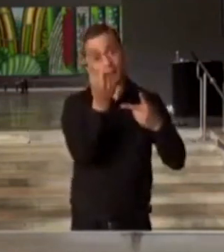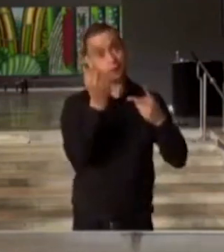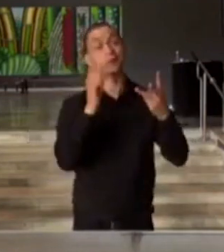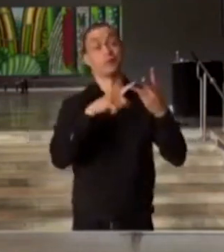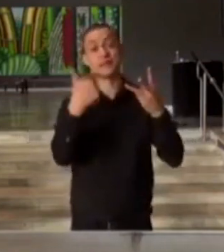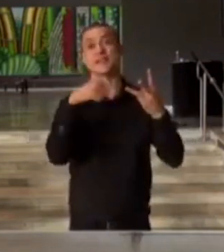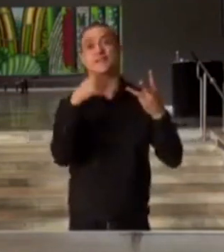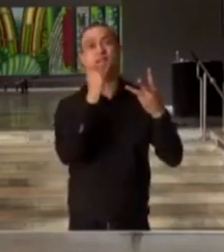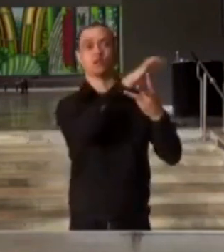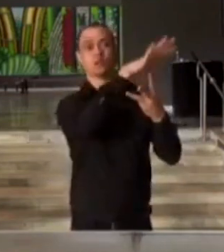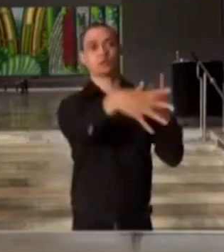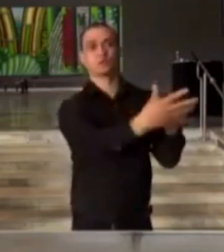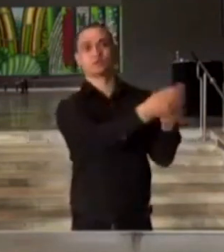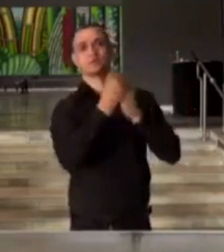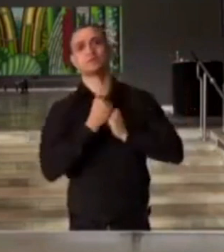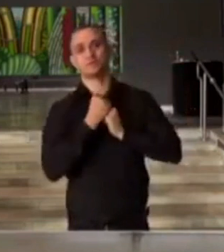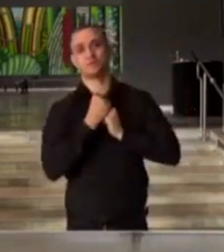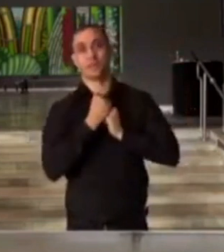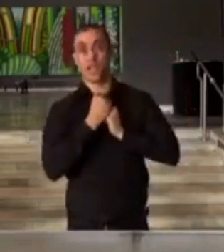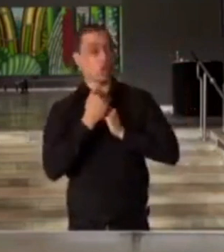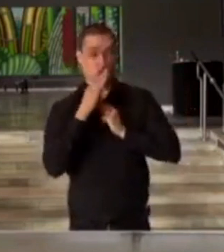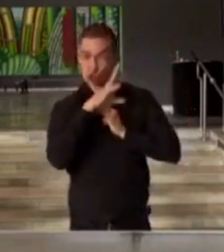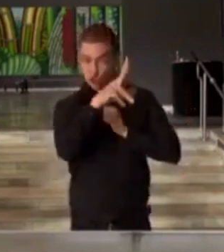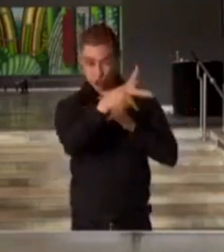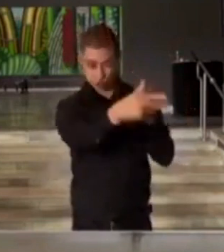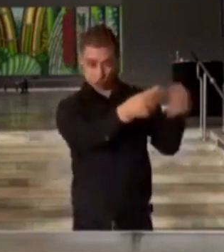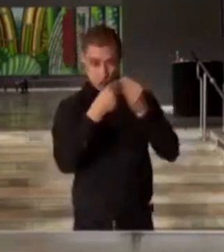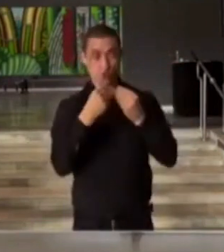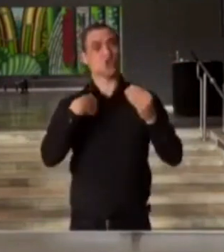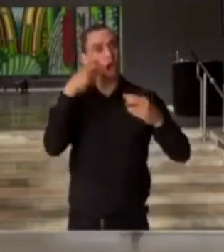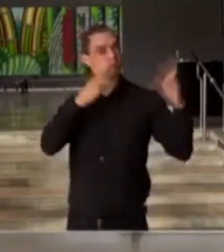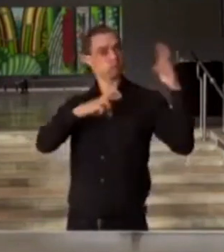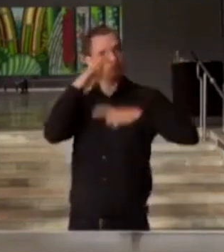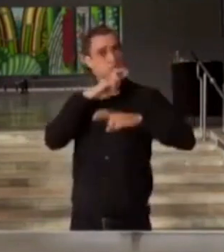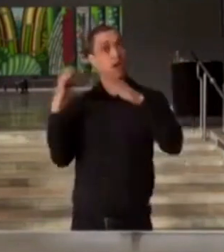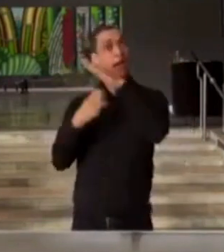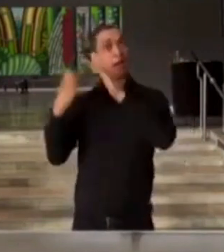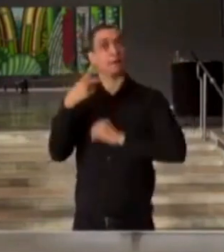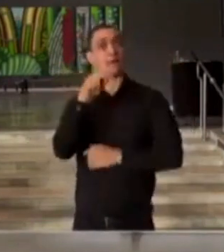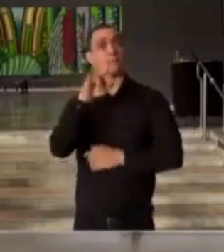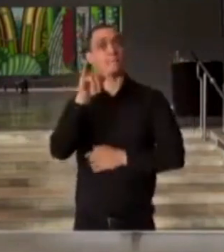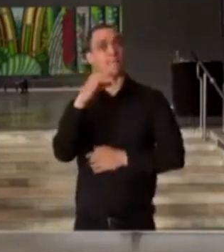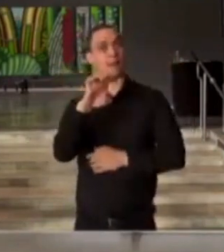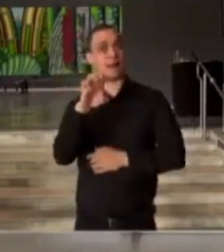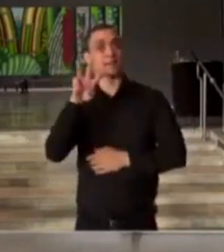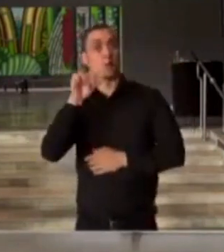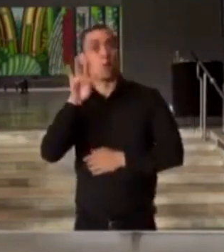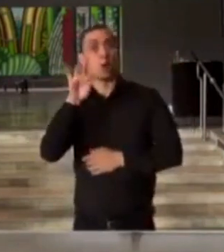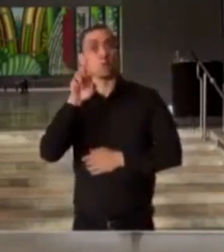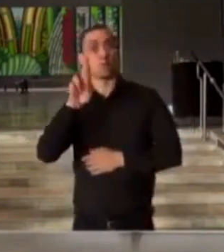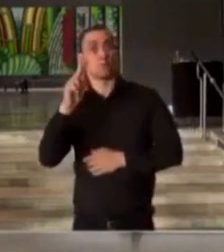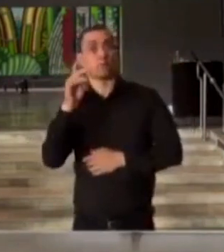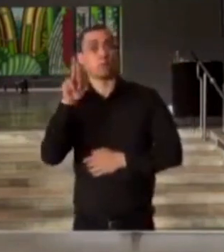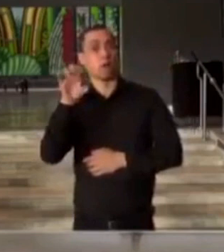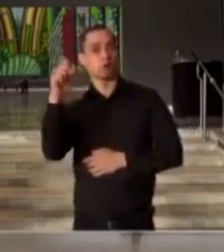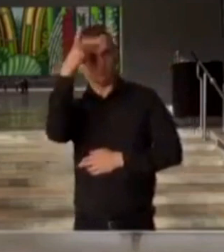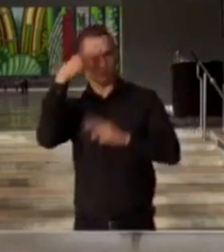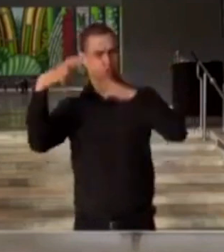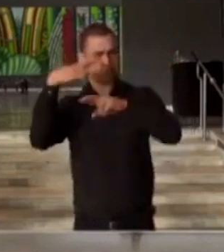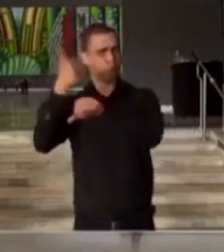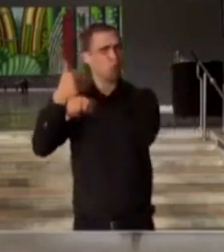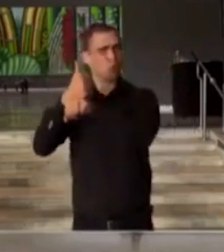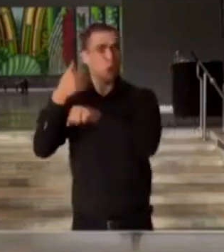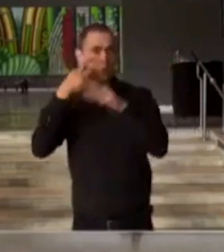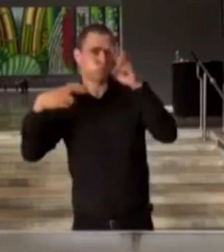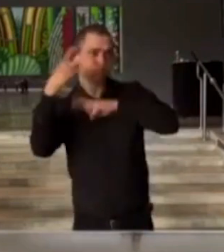e serviços. todas as doações auditadas pela Pricewaterhouse, com 15 auditores, num